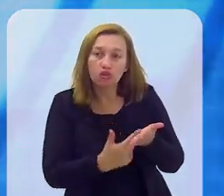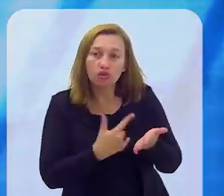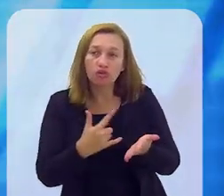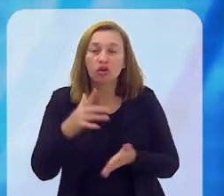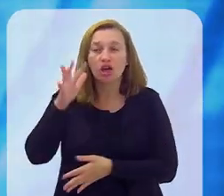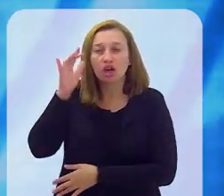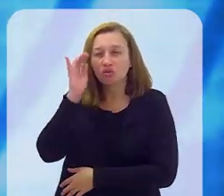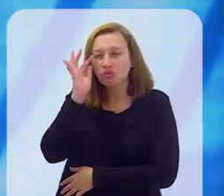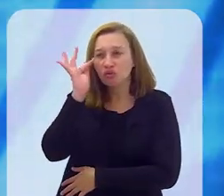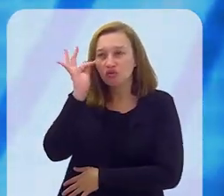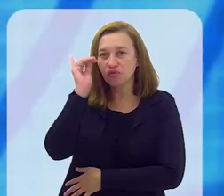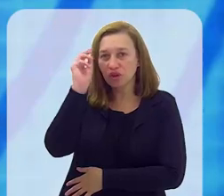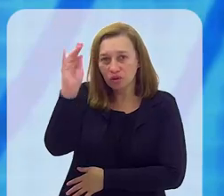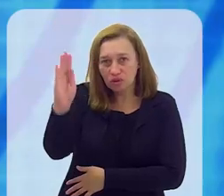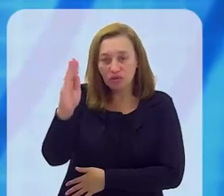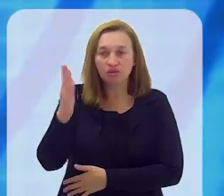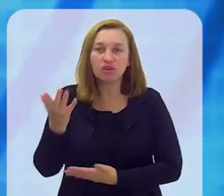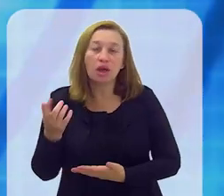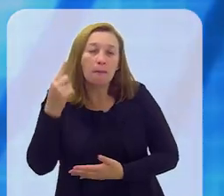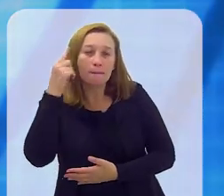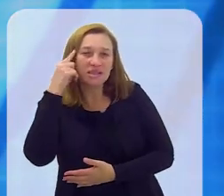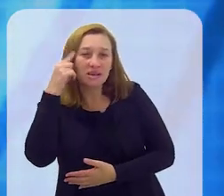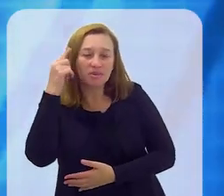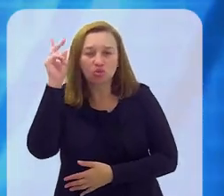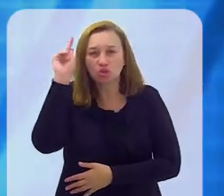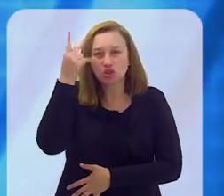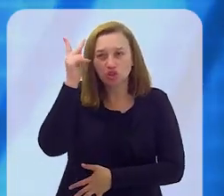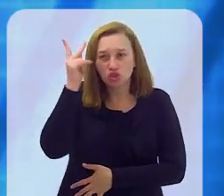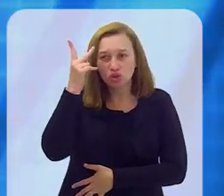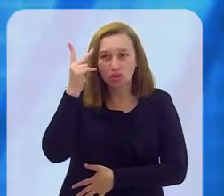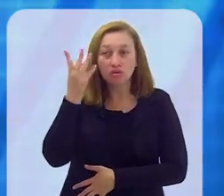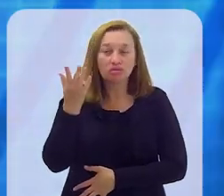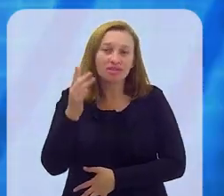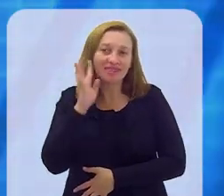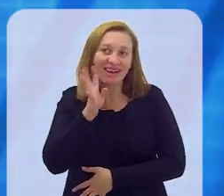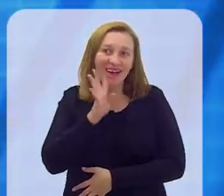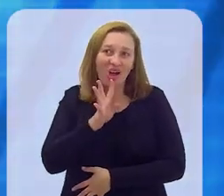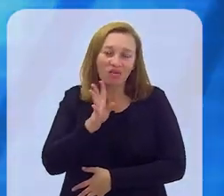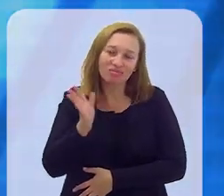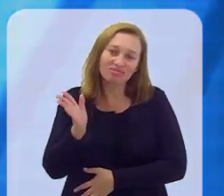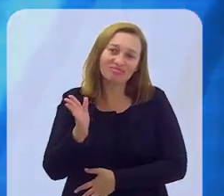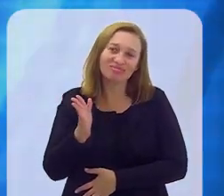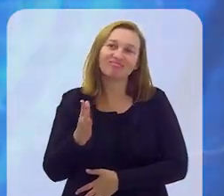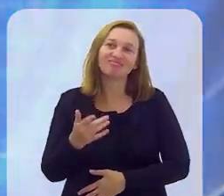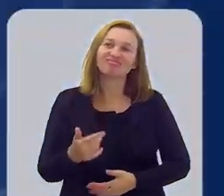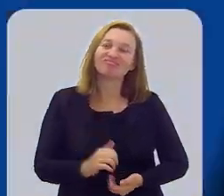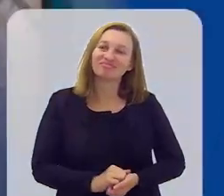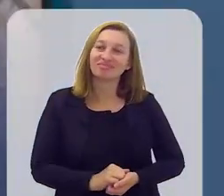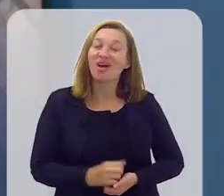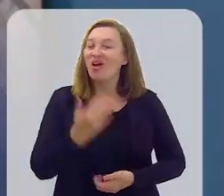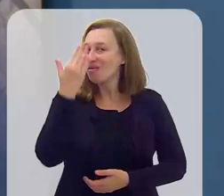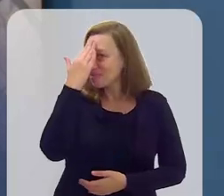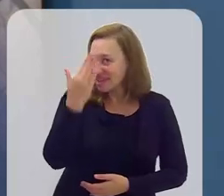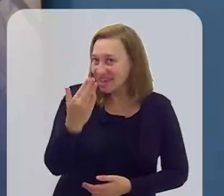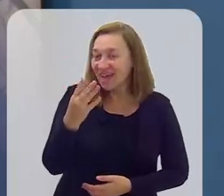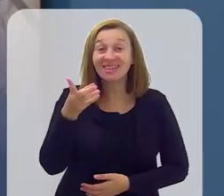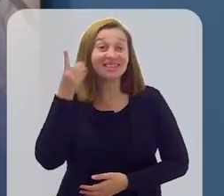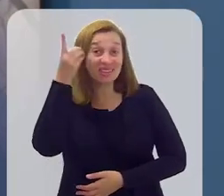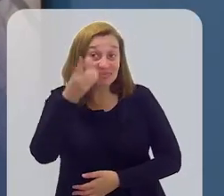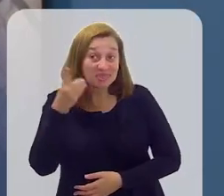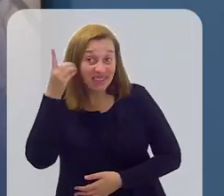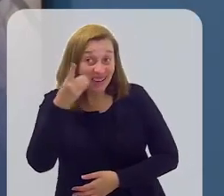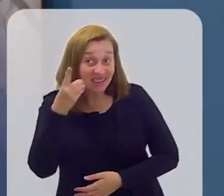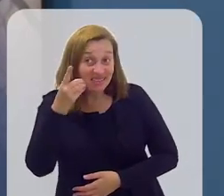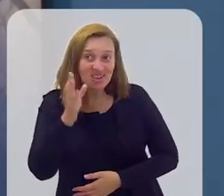corrente de pensamento estoica. Muito legal. Recomendo. Muito obrigada,